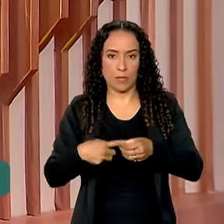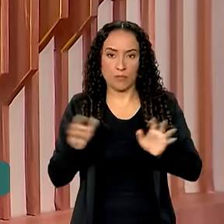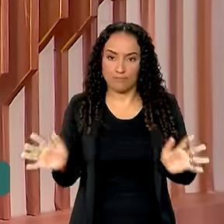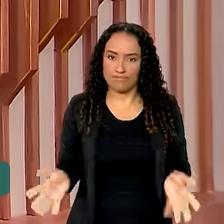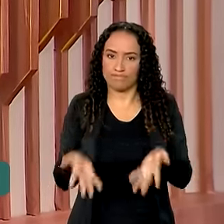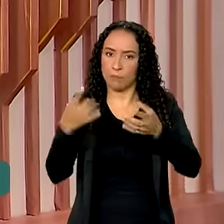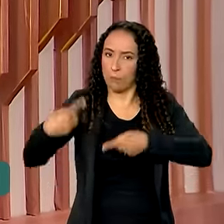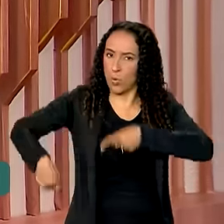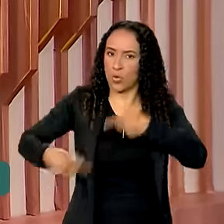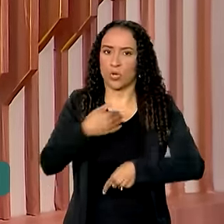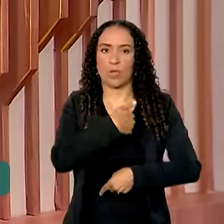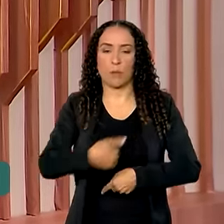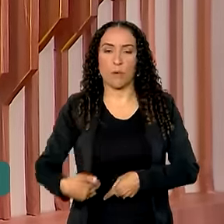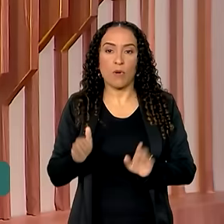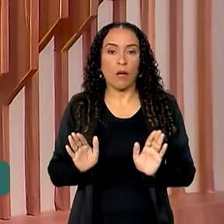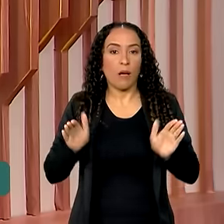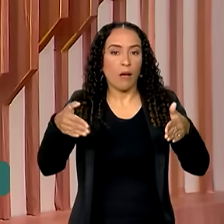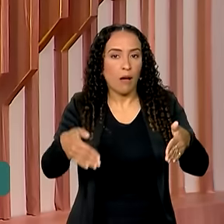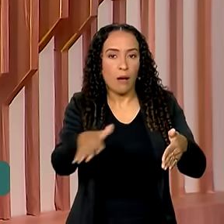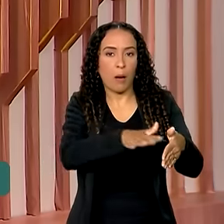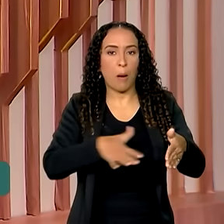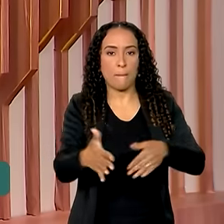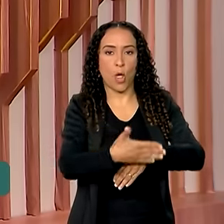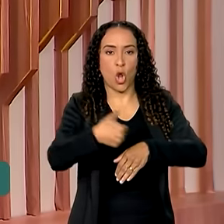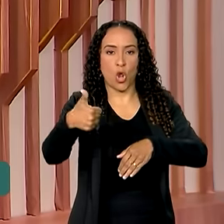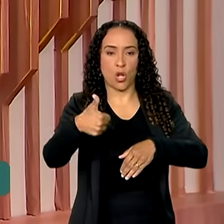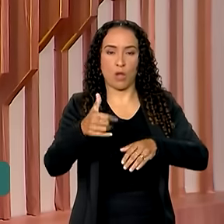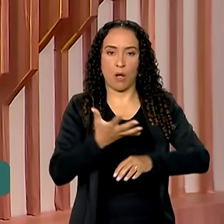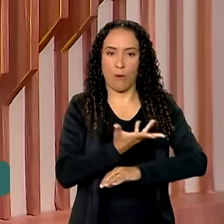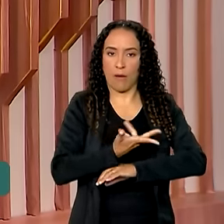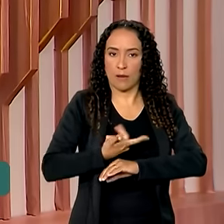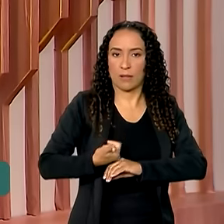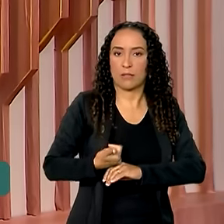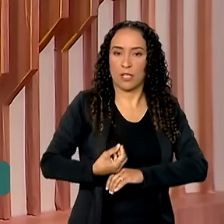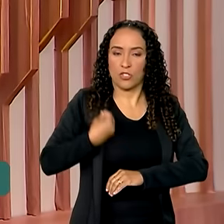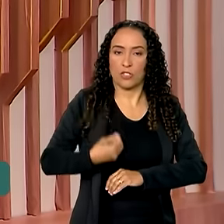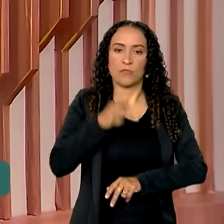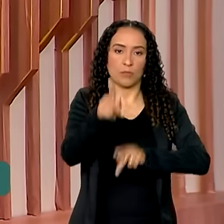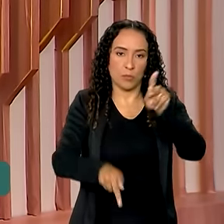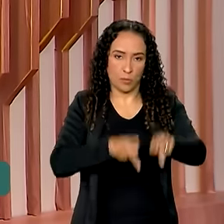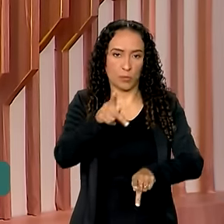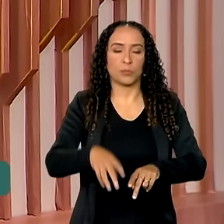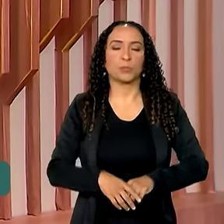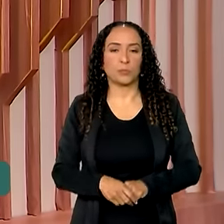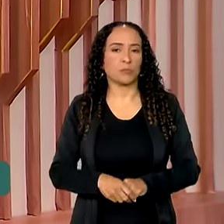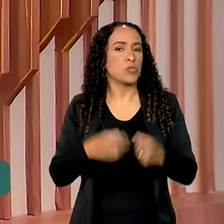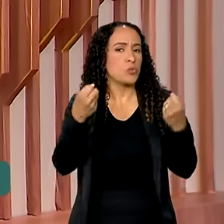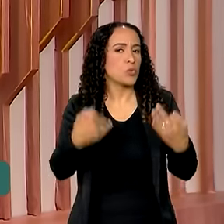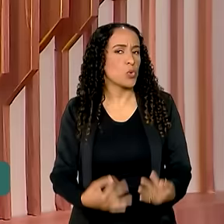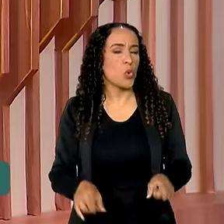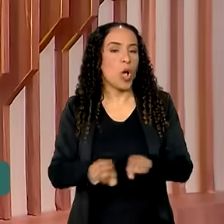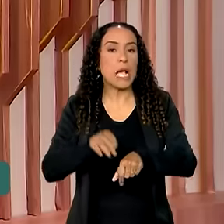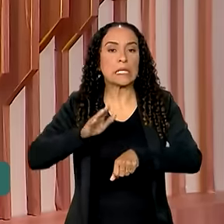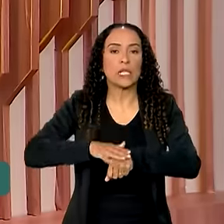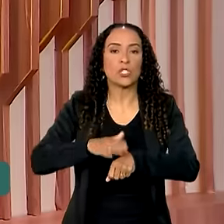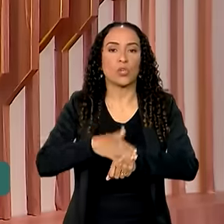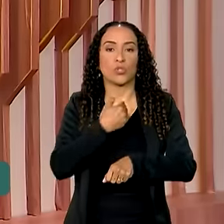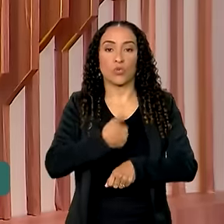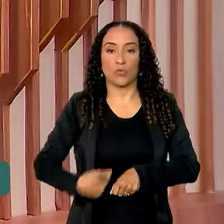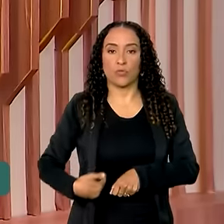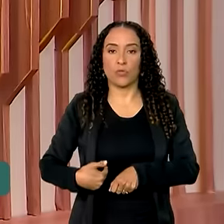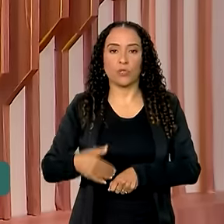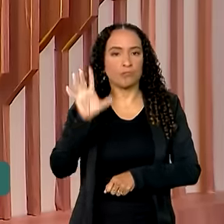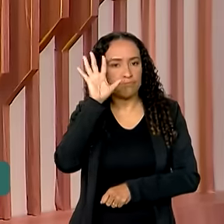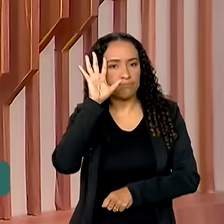promover políticas públicas voltadas para a melhoria da qualidade de vida da população. Ele explicou as ações do governo